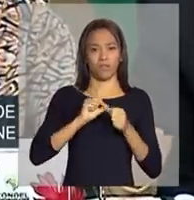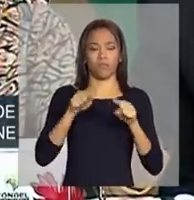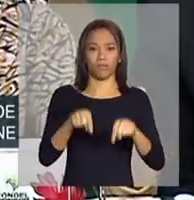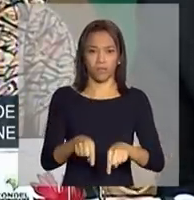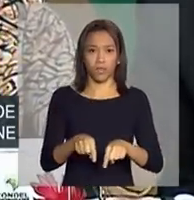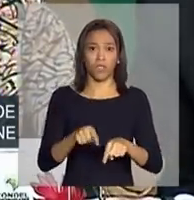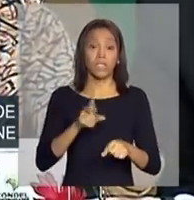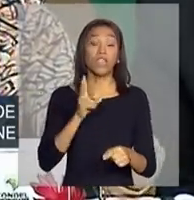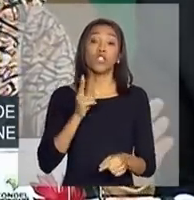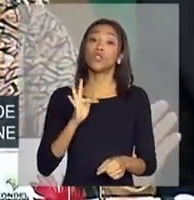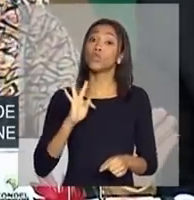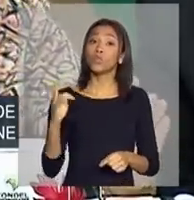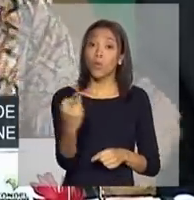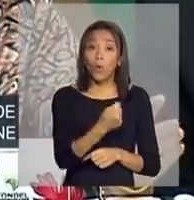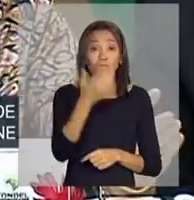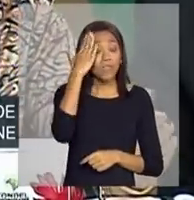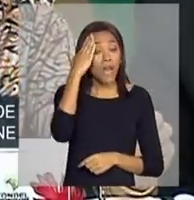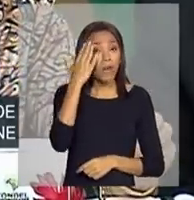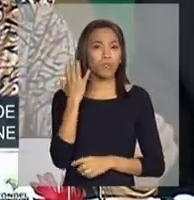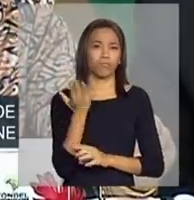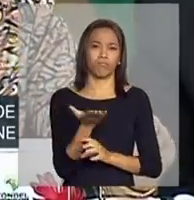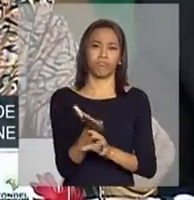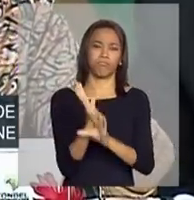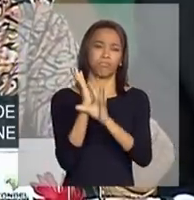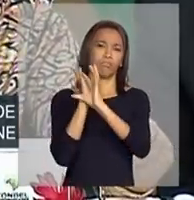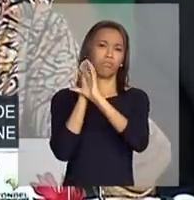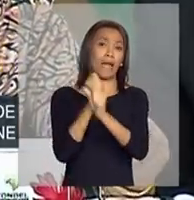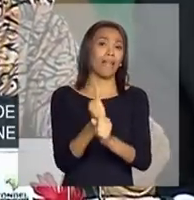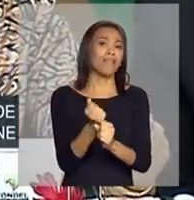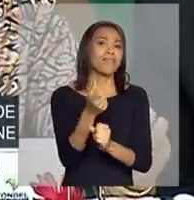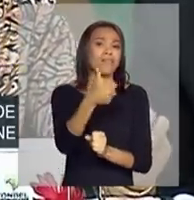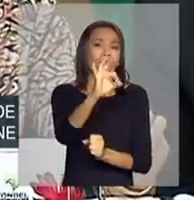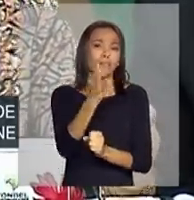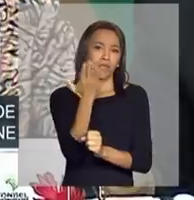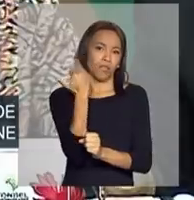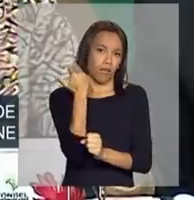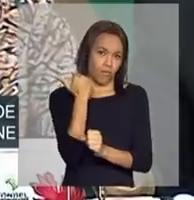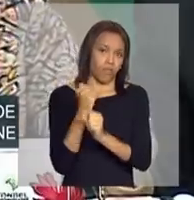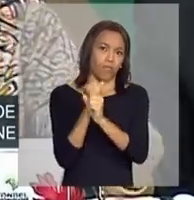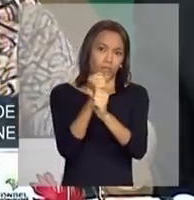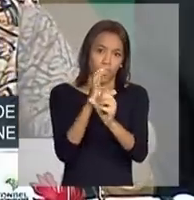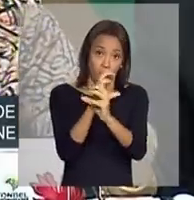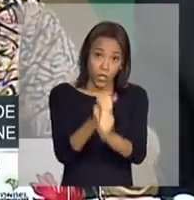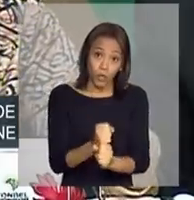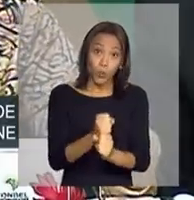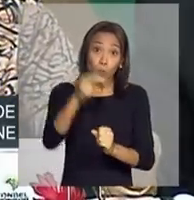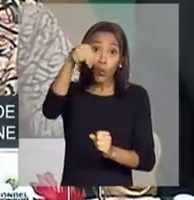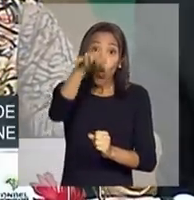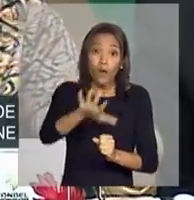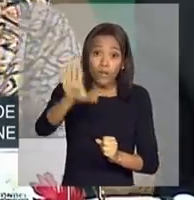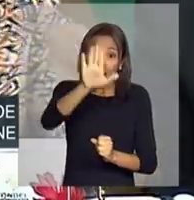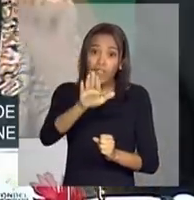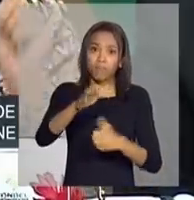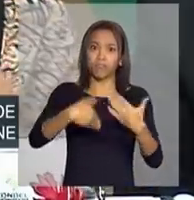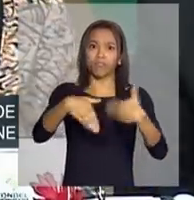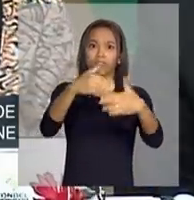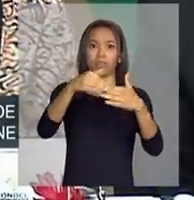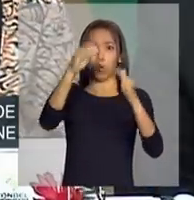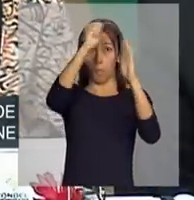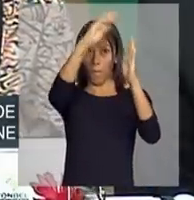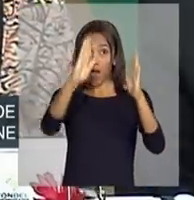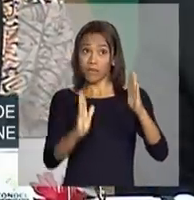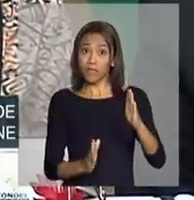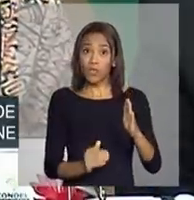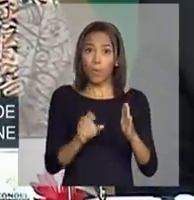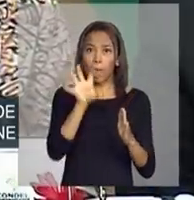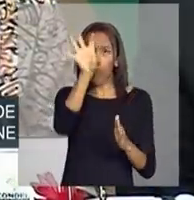Todos sabem que, nos últimos 10 anos, o Nordeste cresceu muito mais do que o Brasil. Todos sabem